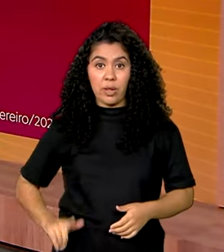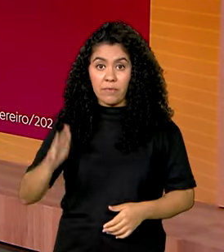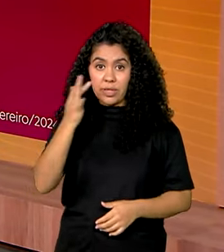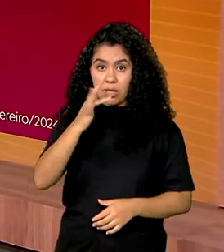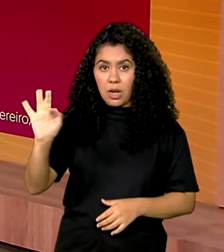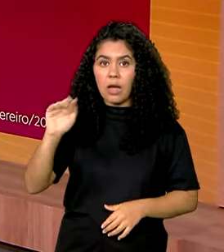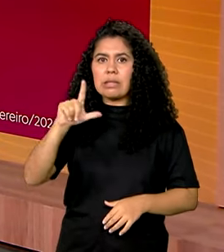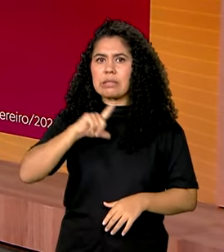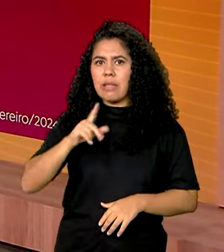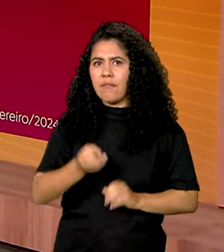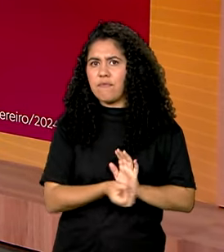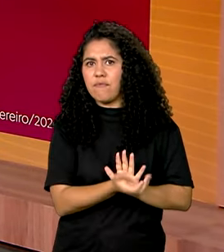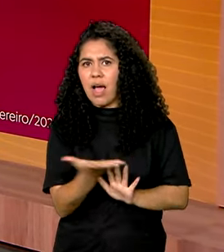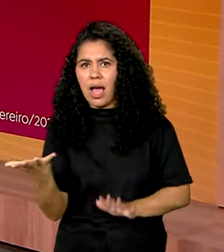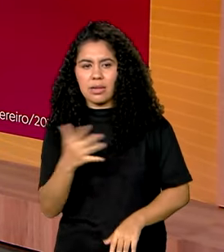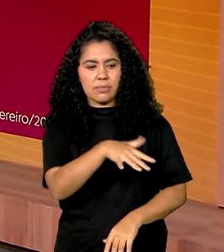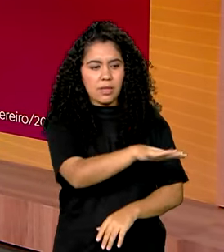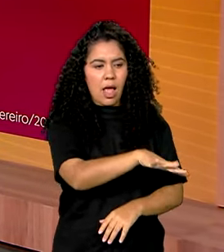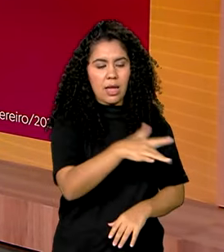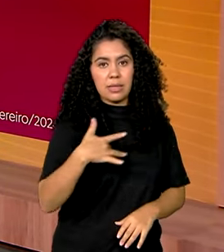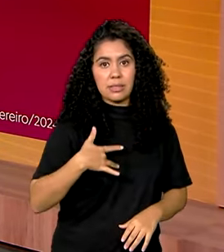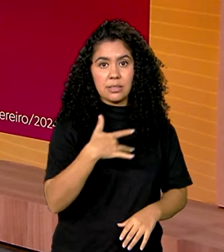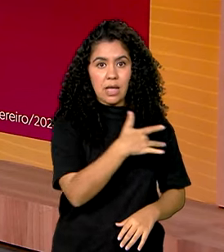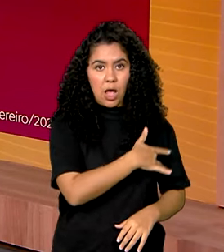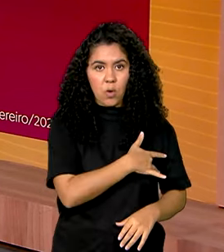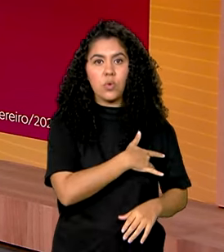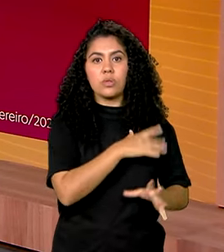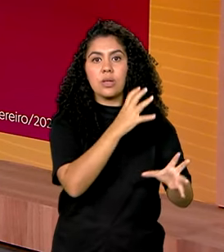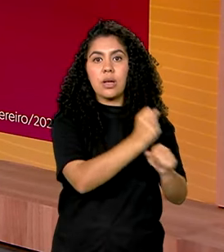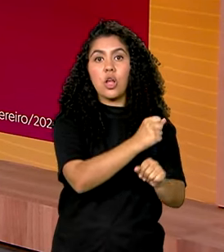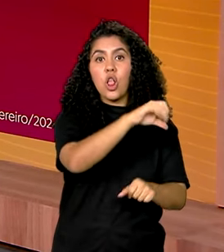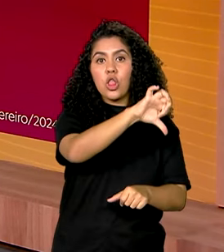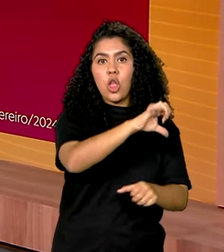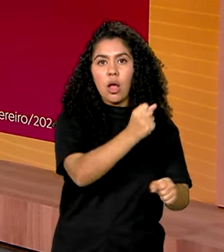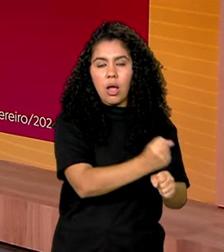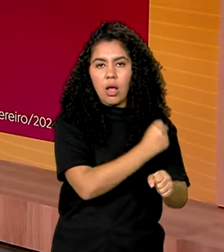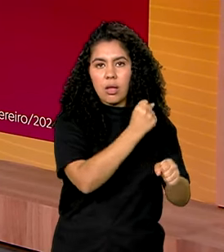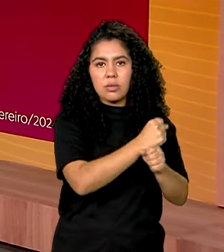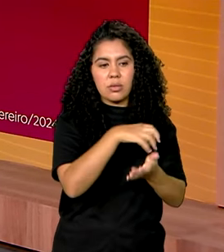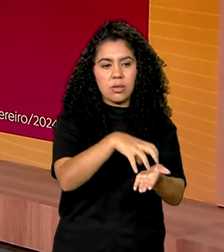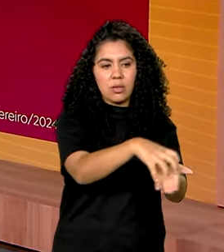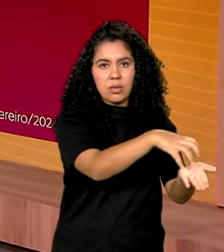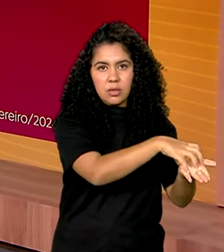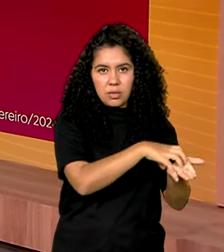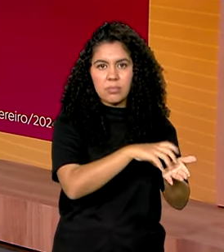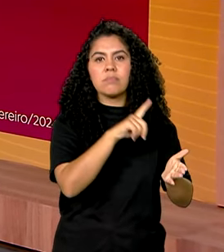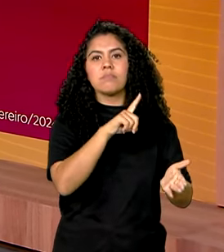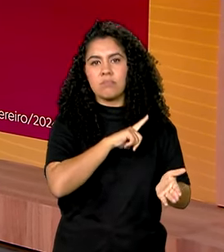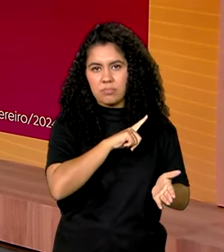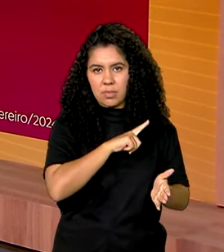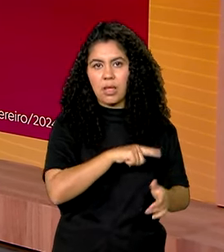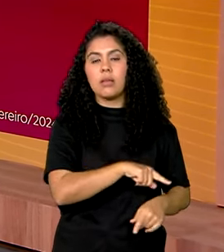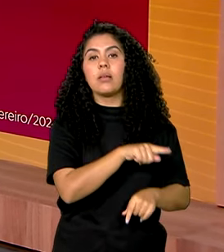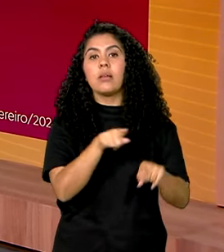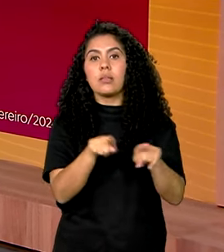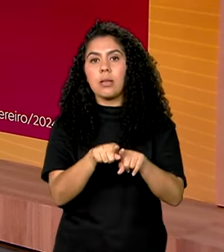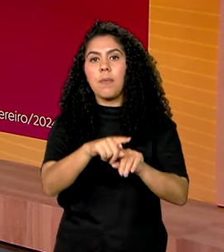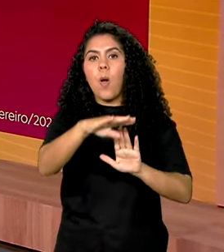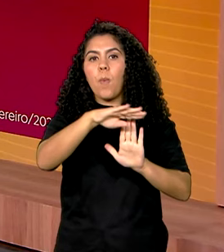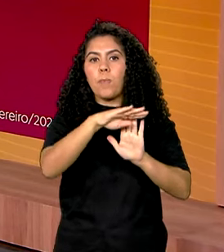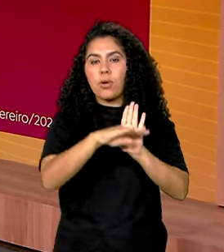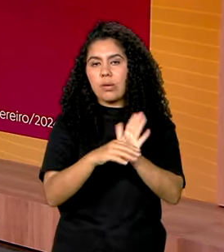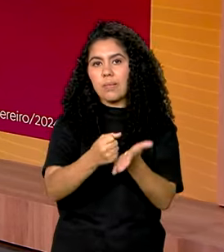presente em várias ações. Na saúde, nove unidades básicas de saúde foram entregues aí com recursos federais. Além disso, o programa